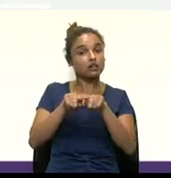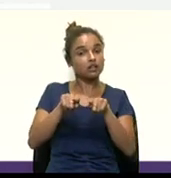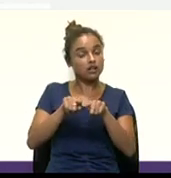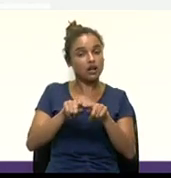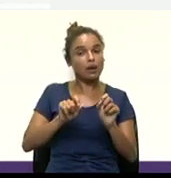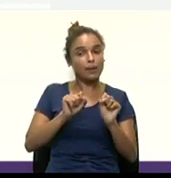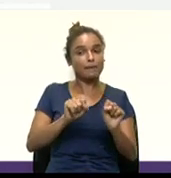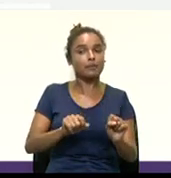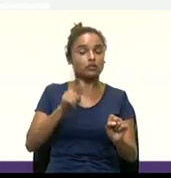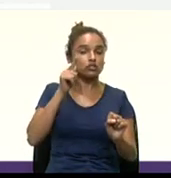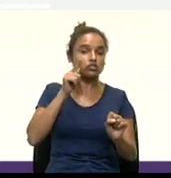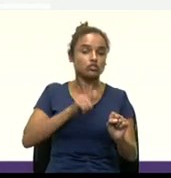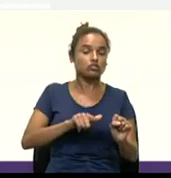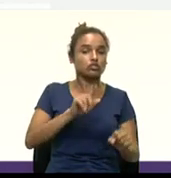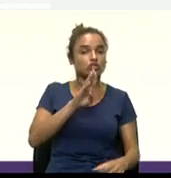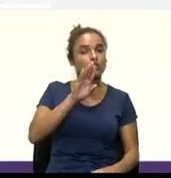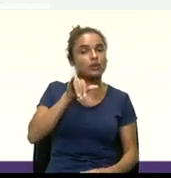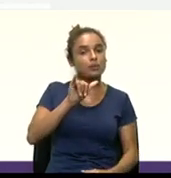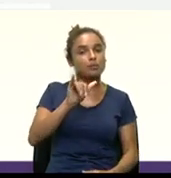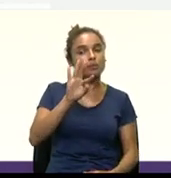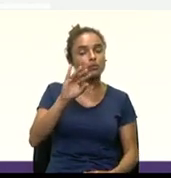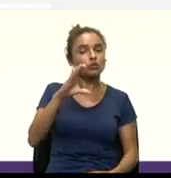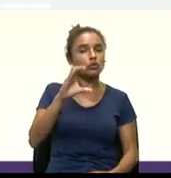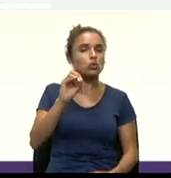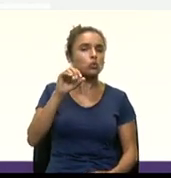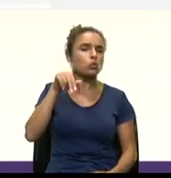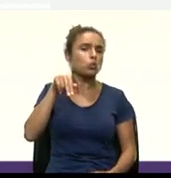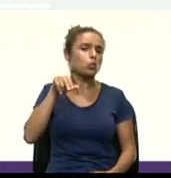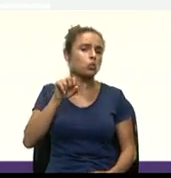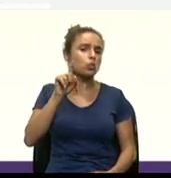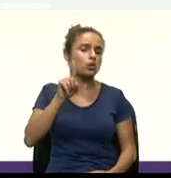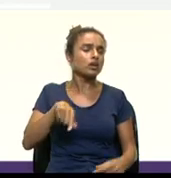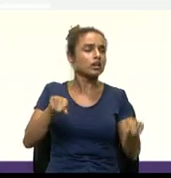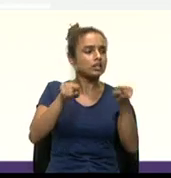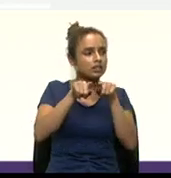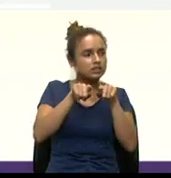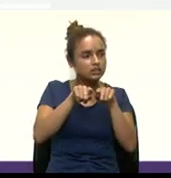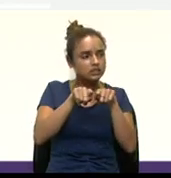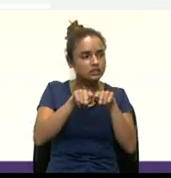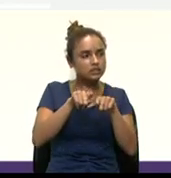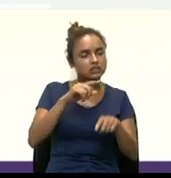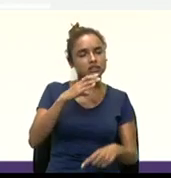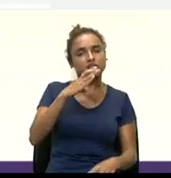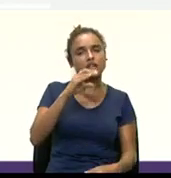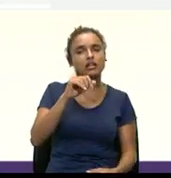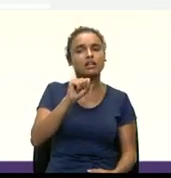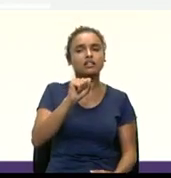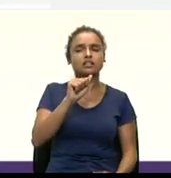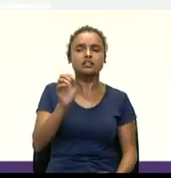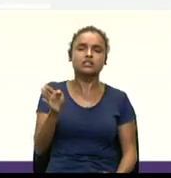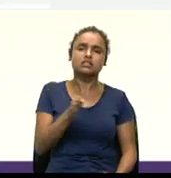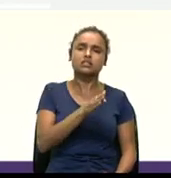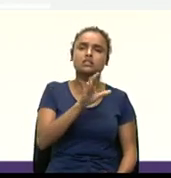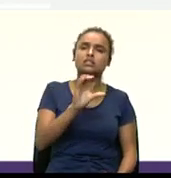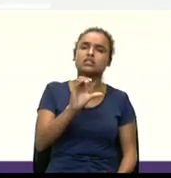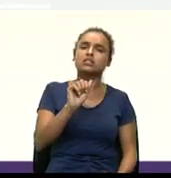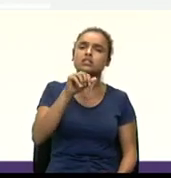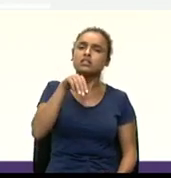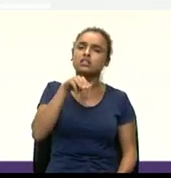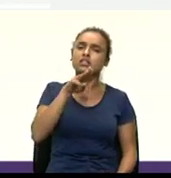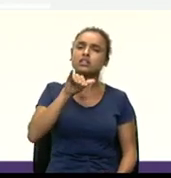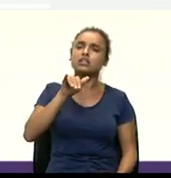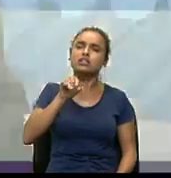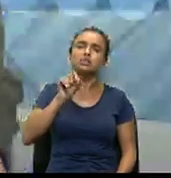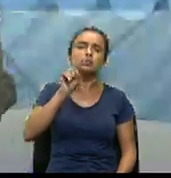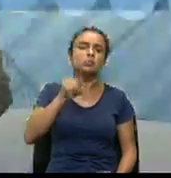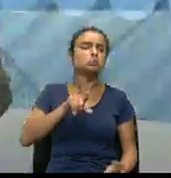ganhar as Bitcoins. Existem ainda as casas de câmbio, né, qual que a função da casa de câmbio, tá,